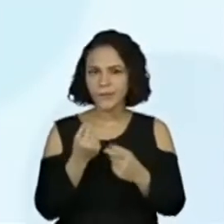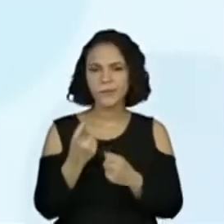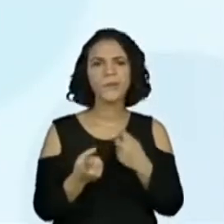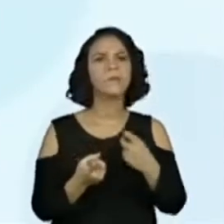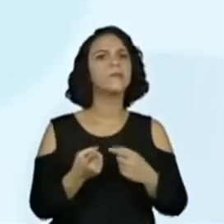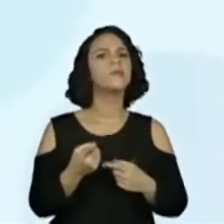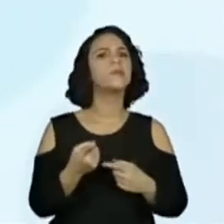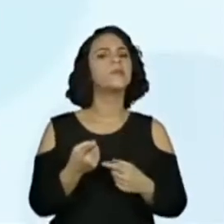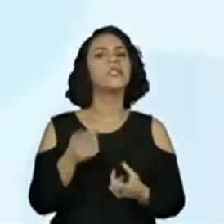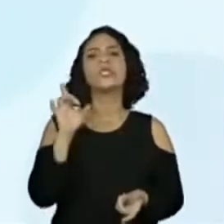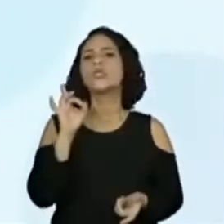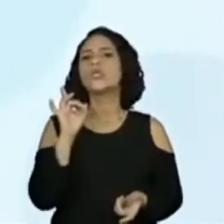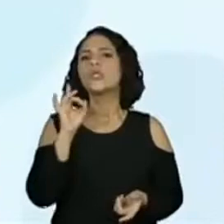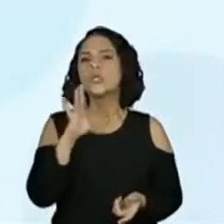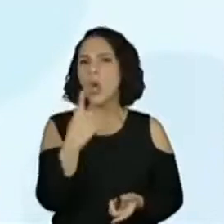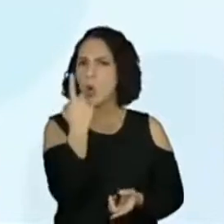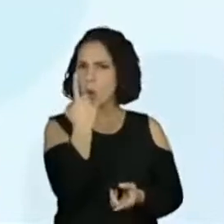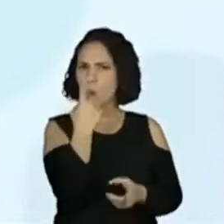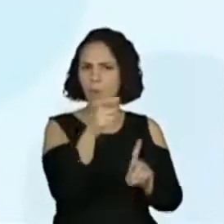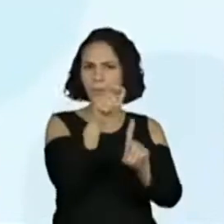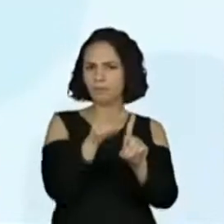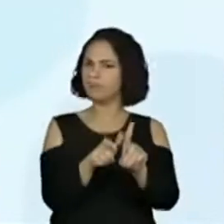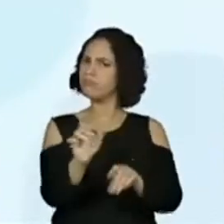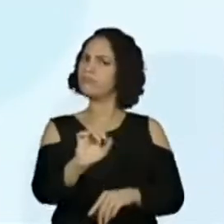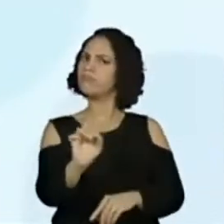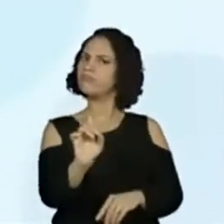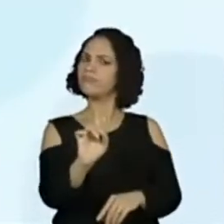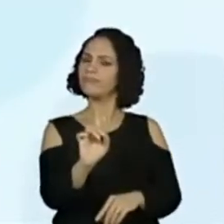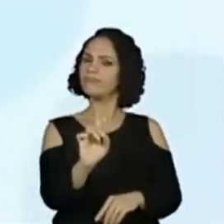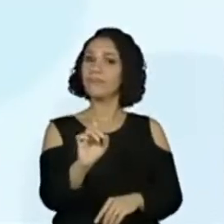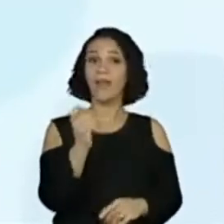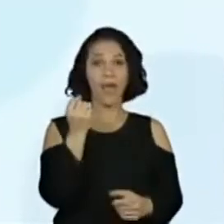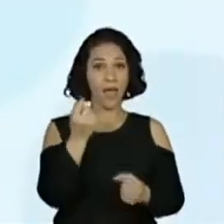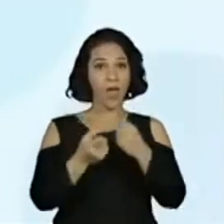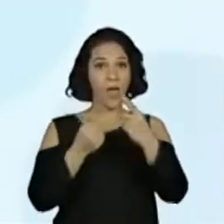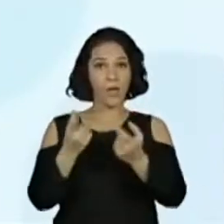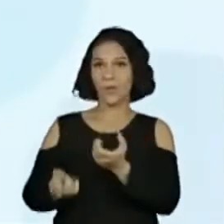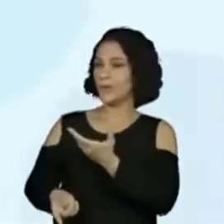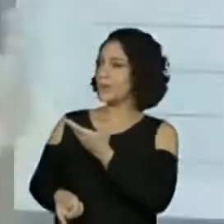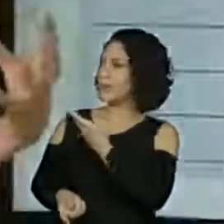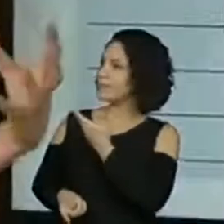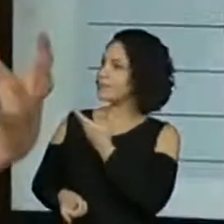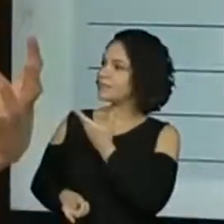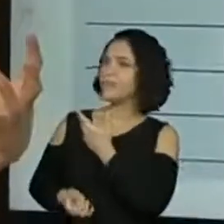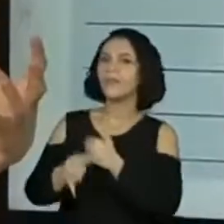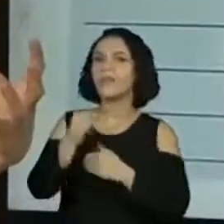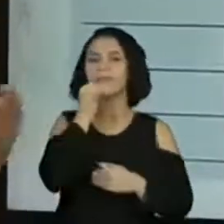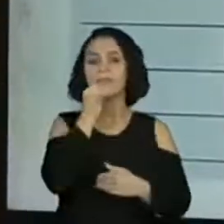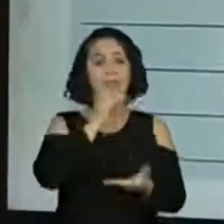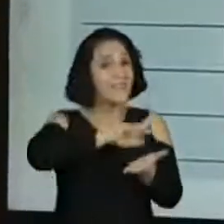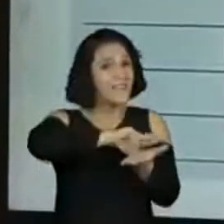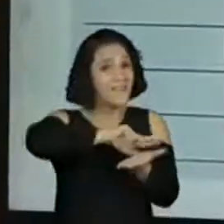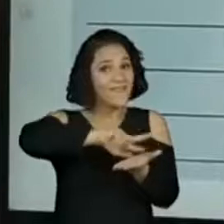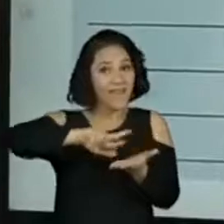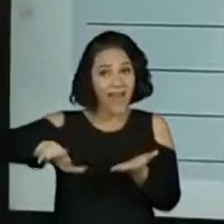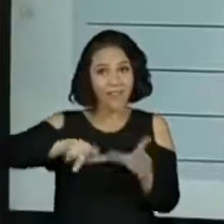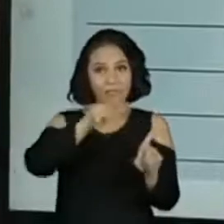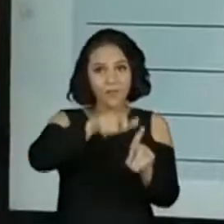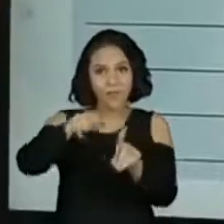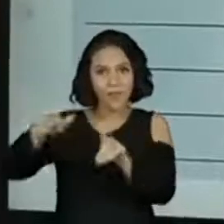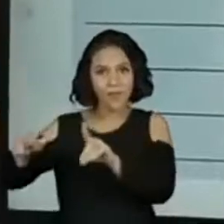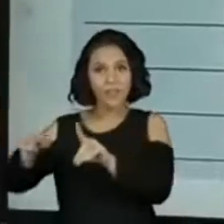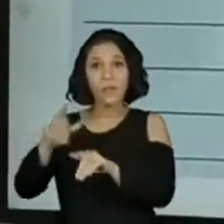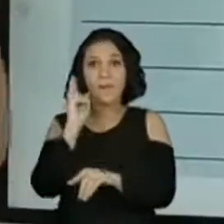só a fala de um personagem. Tem alguns balões que, por exemplo, se tiver vários personagens juntos no mesmo